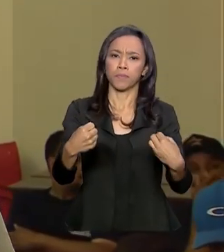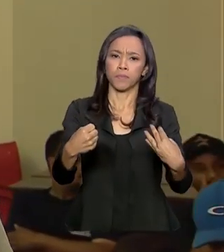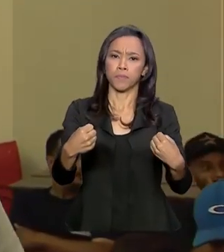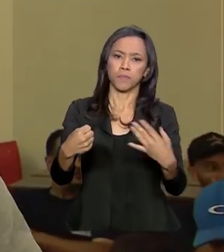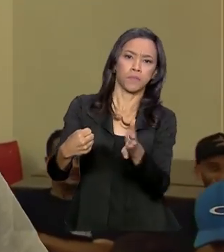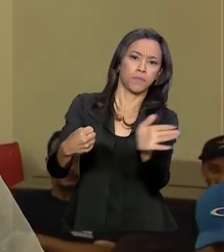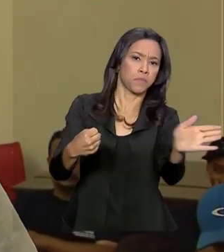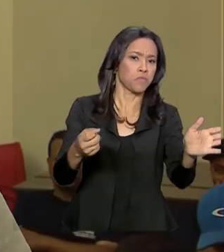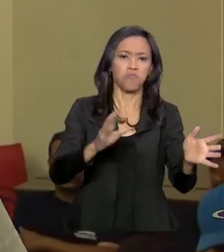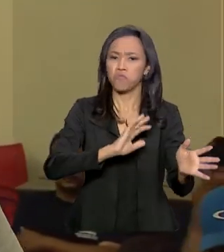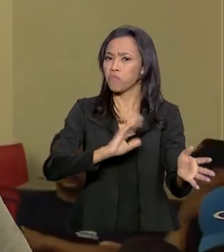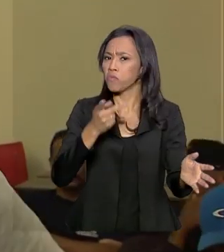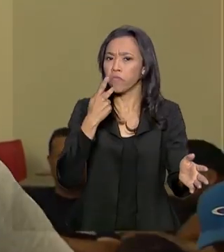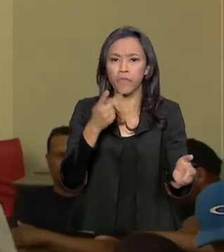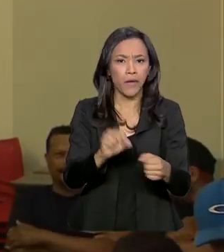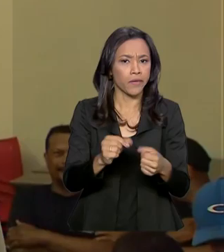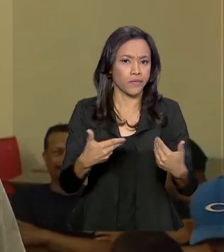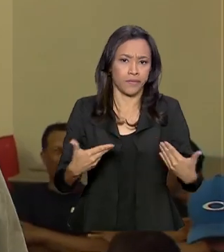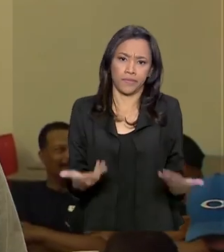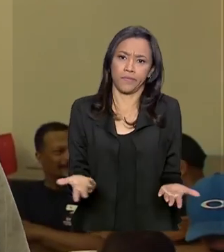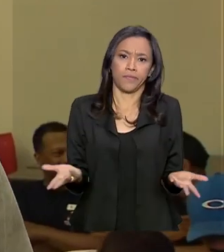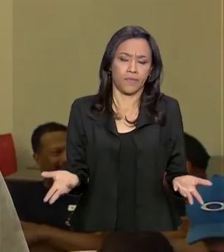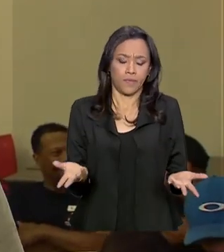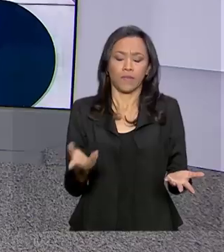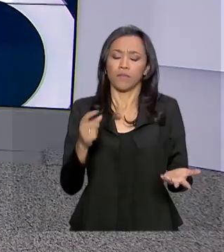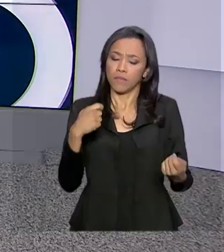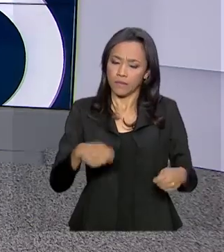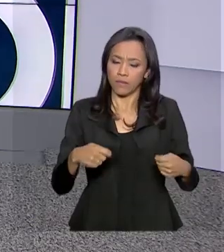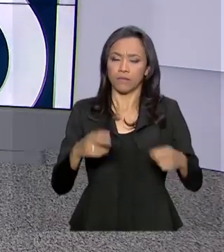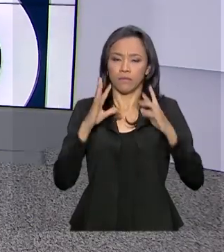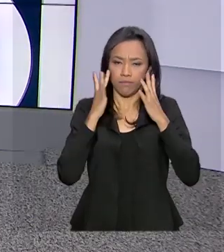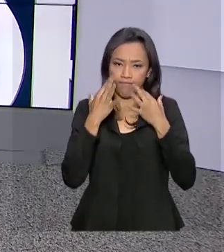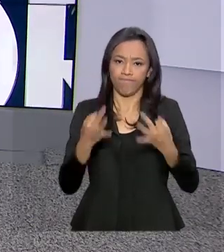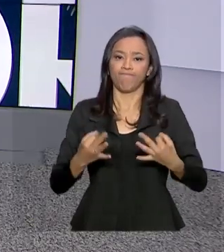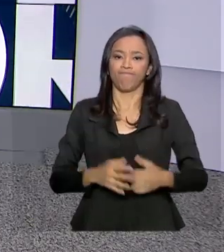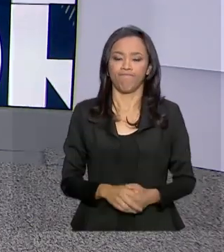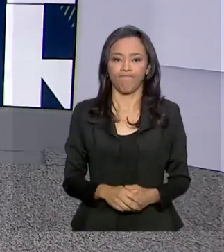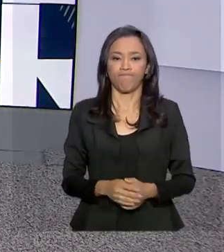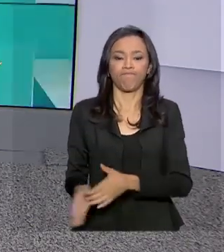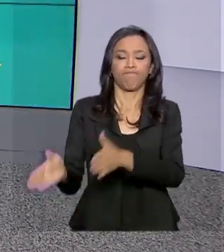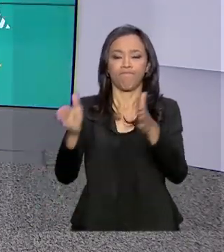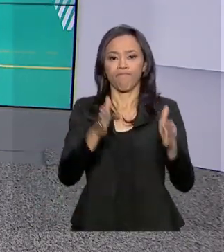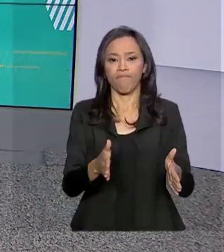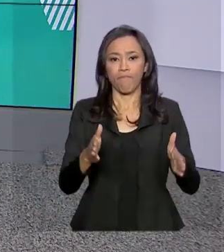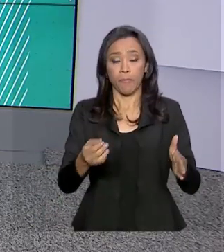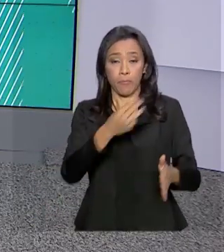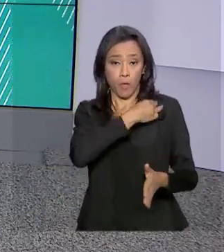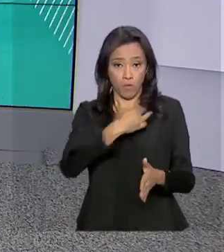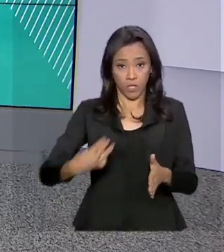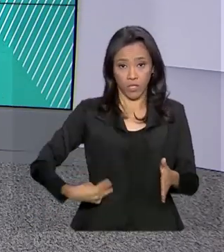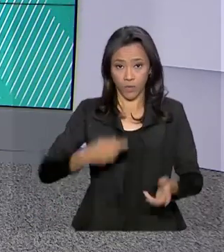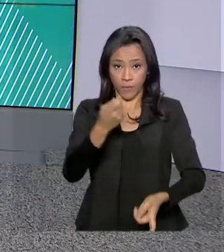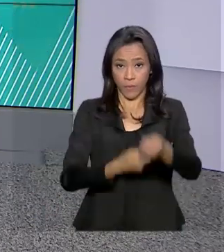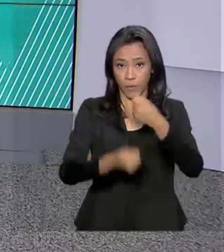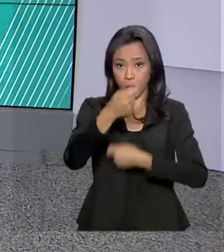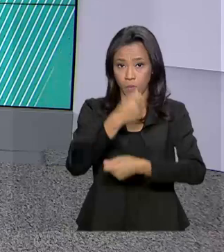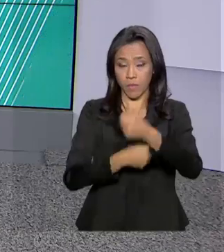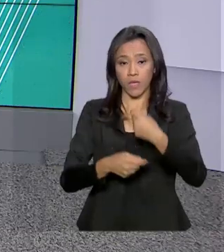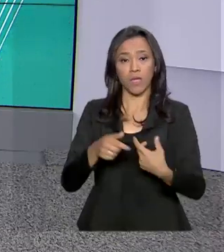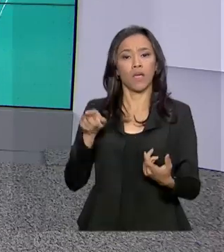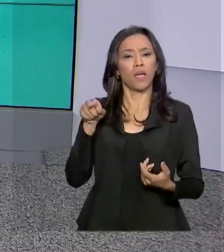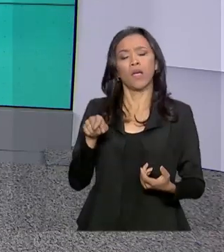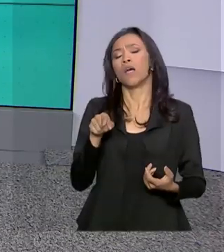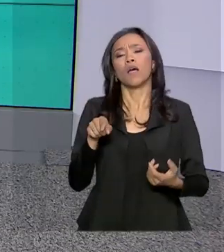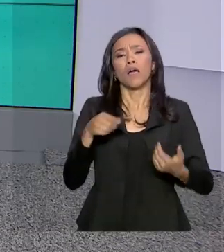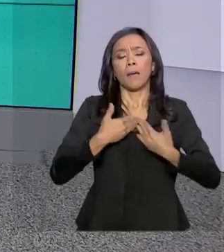fácil, cara. A gente sabe que a gente vai ir, mas a gente não sabe se é voltar, entendeu? O ministro da Economia, Paulo Guedes, participou da abertura